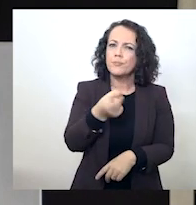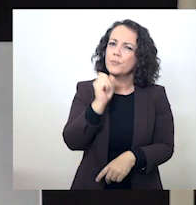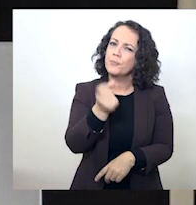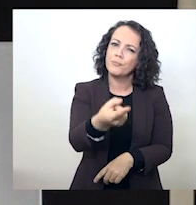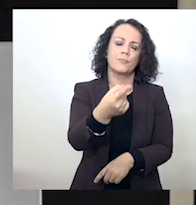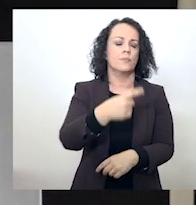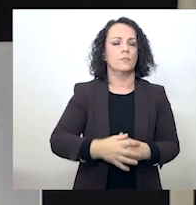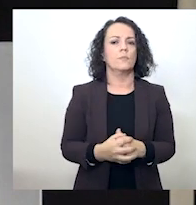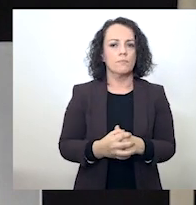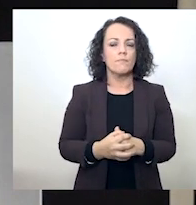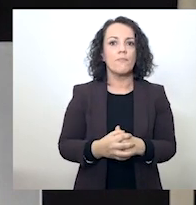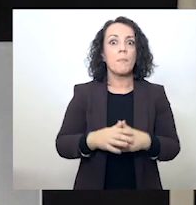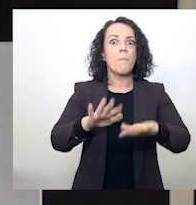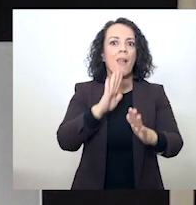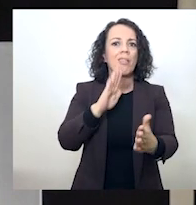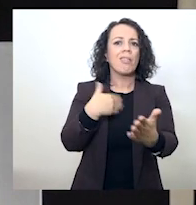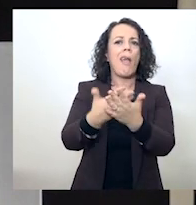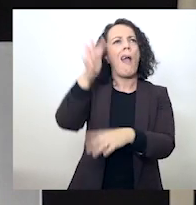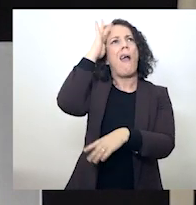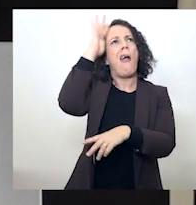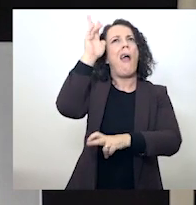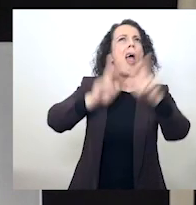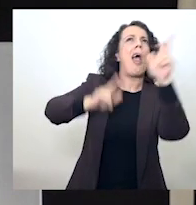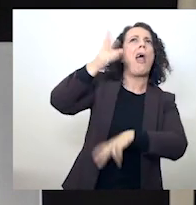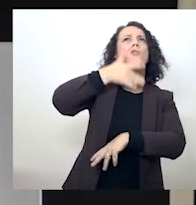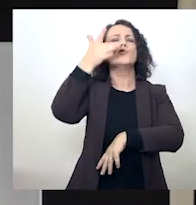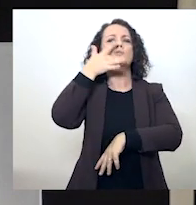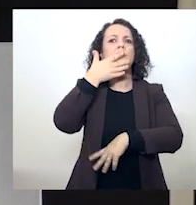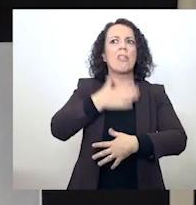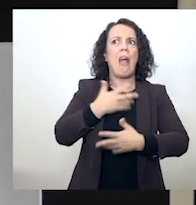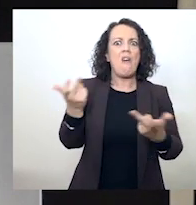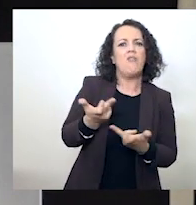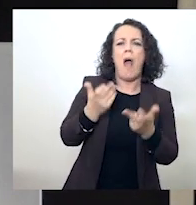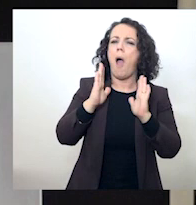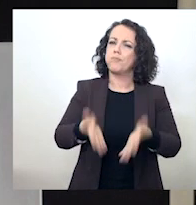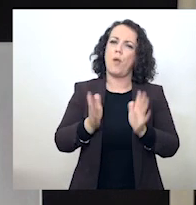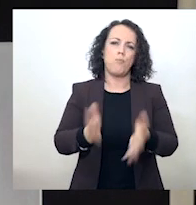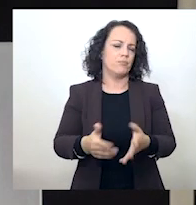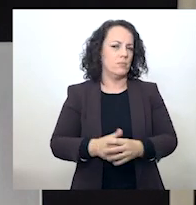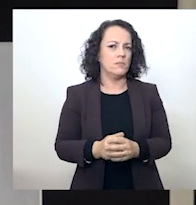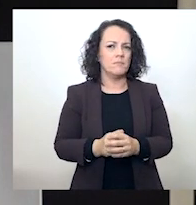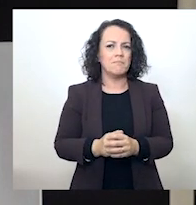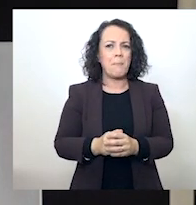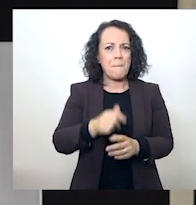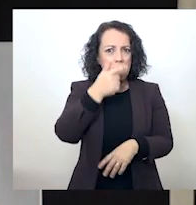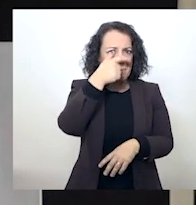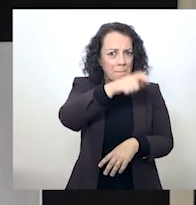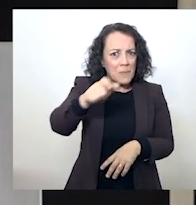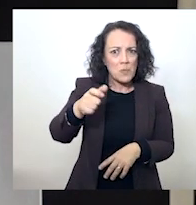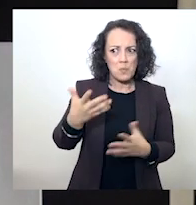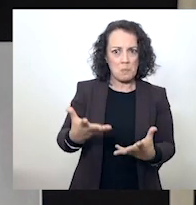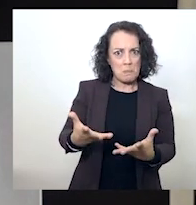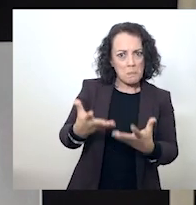E sem criar especulações que nos enfraqueçam. Ninguém de bom senso quereria fazer